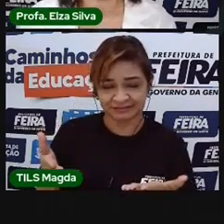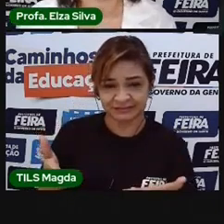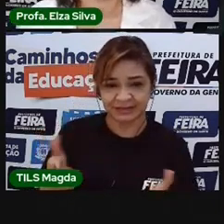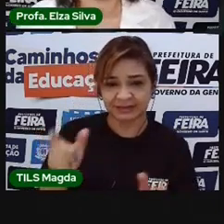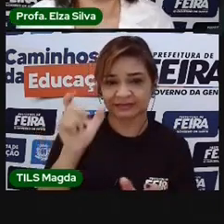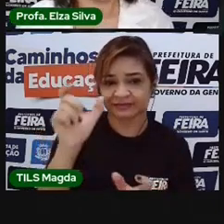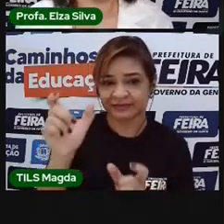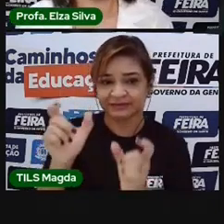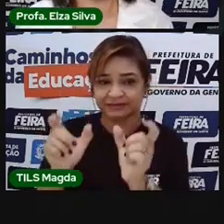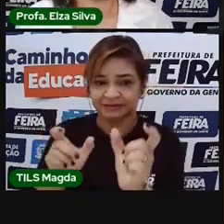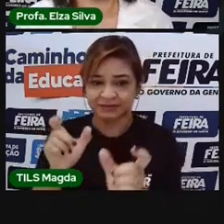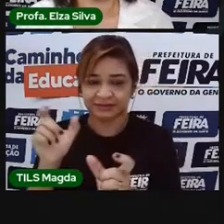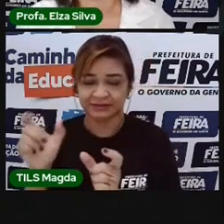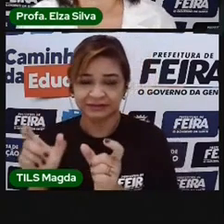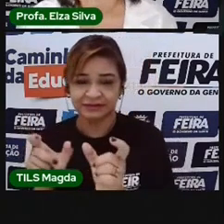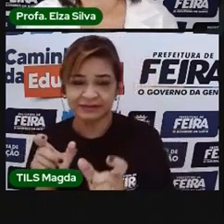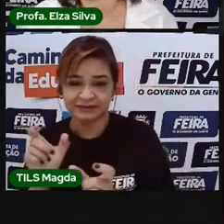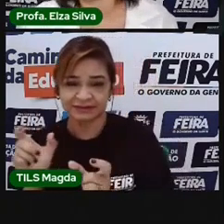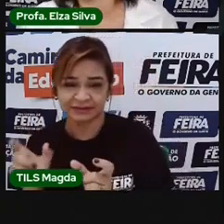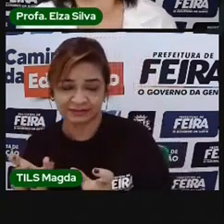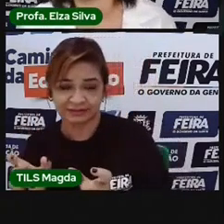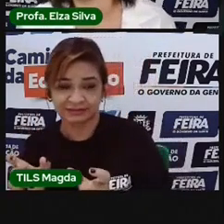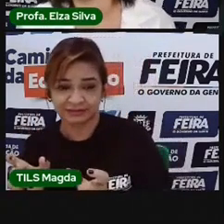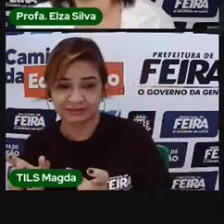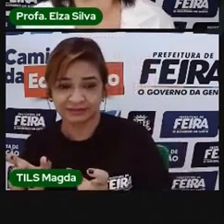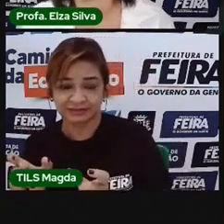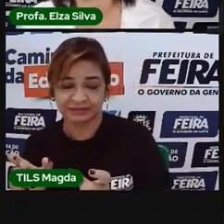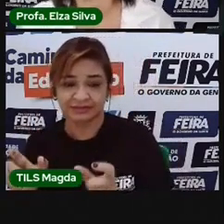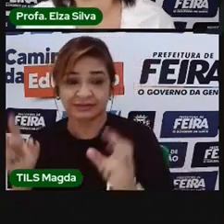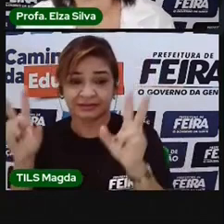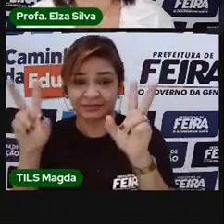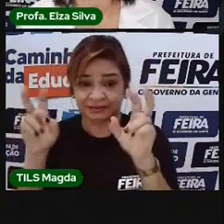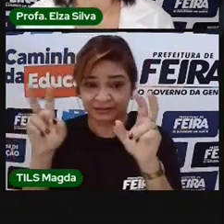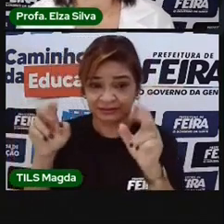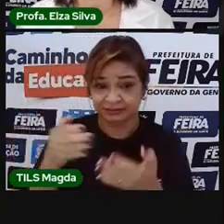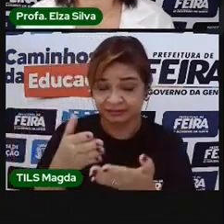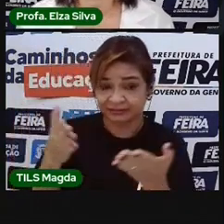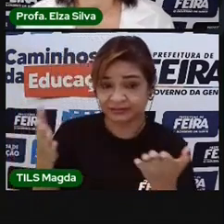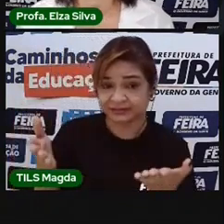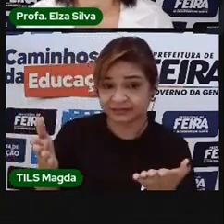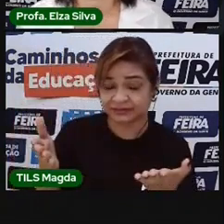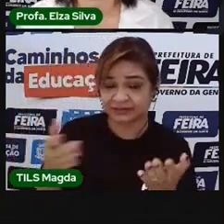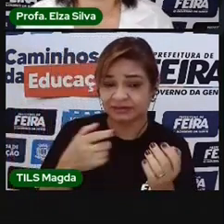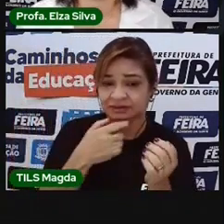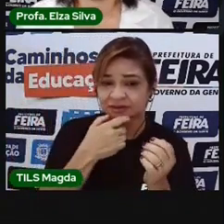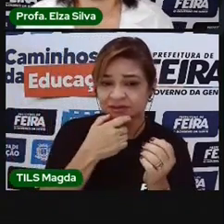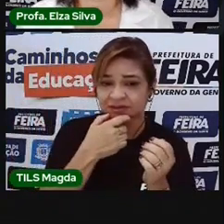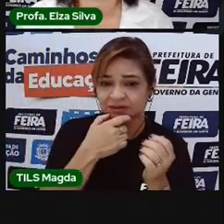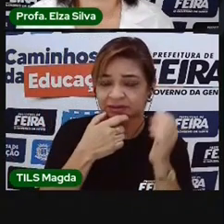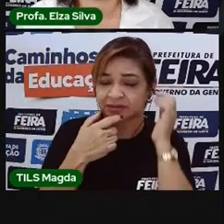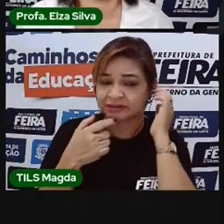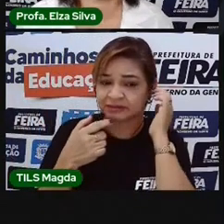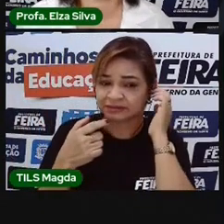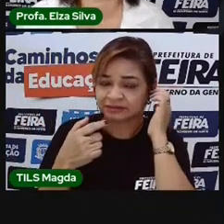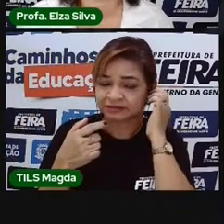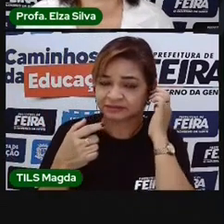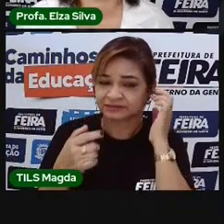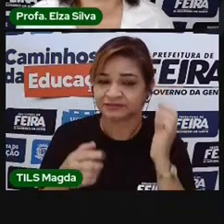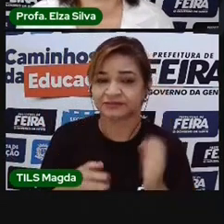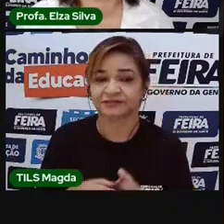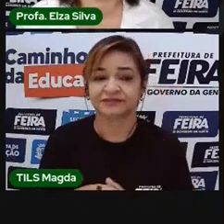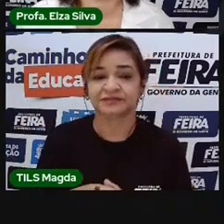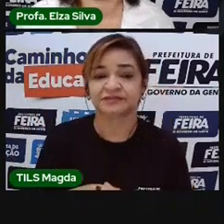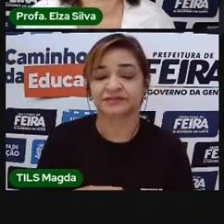o tema da minha nuvem, que será o tema da nuvem de vocês, English words around us.